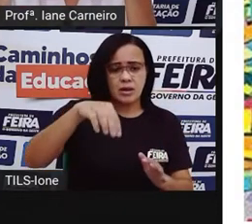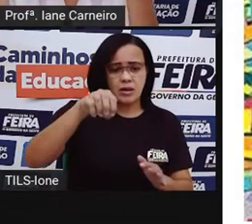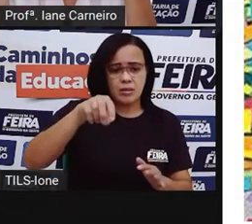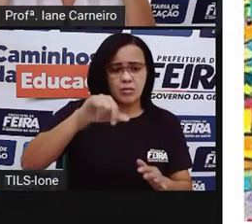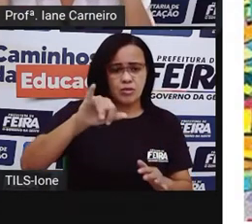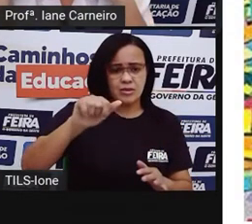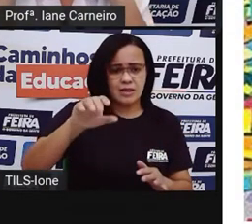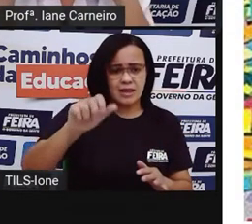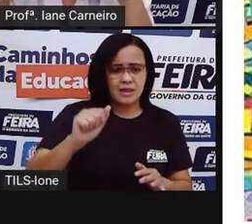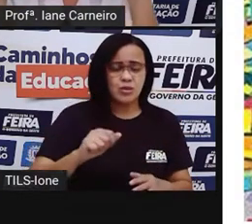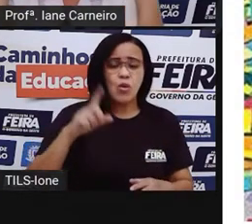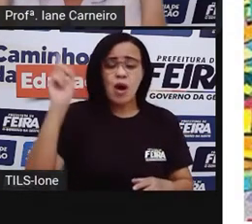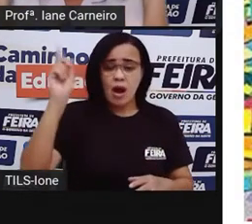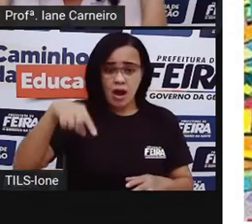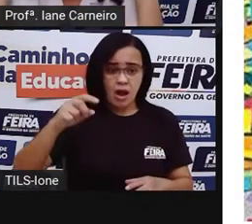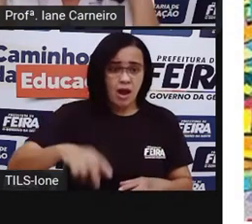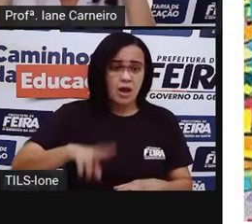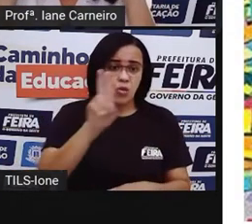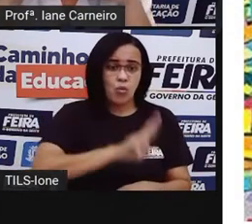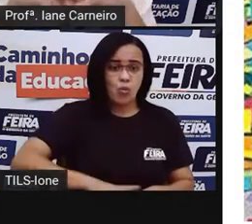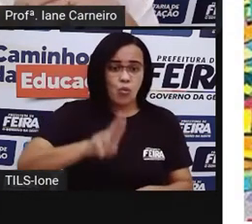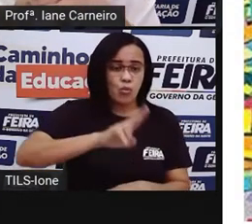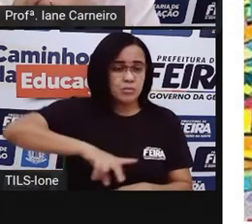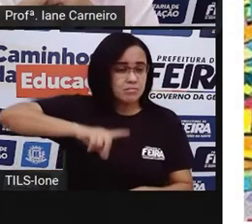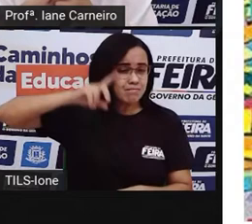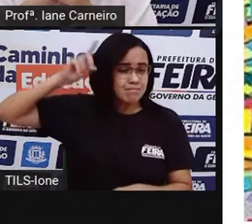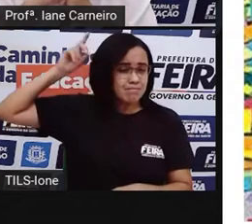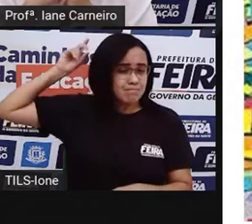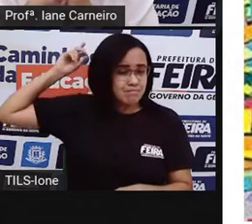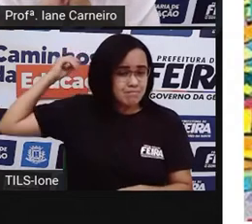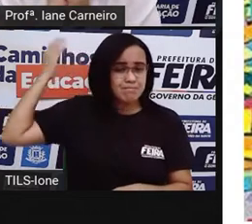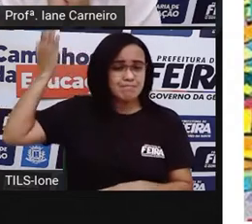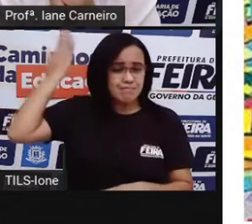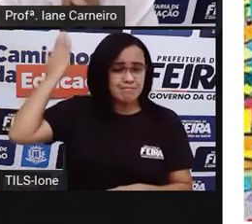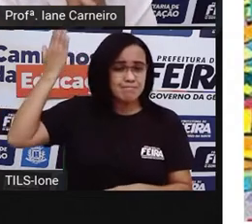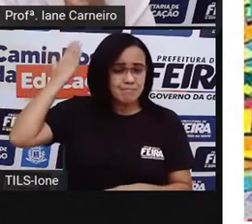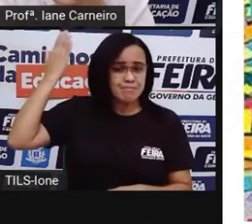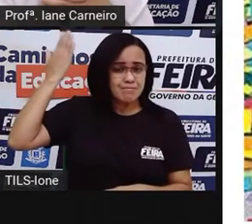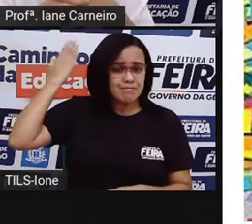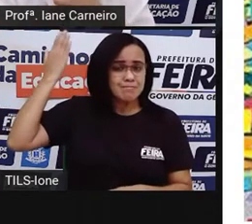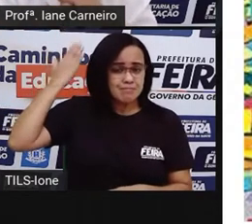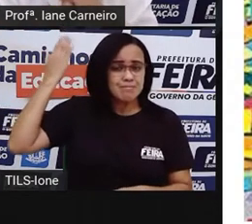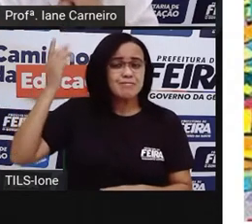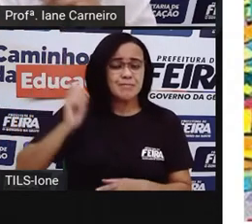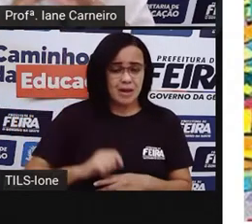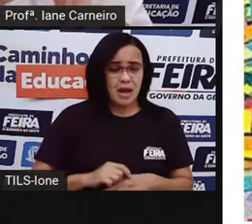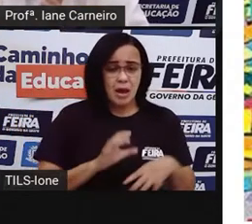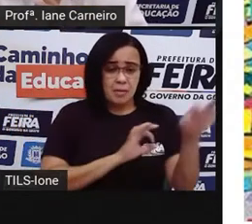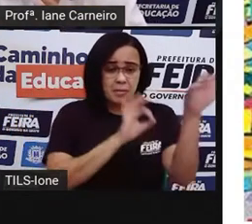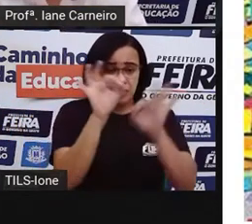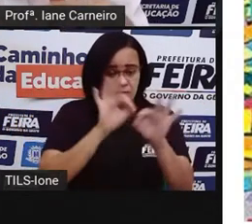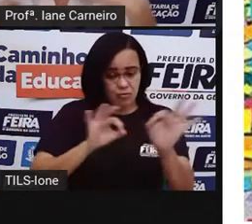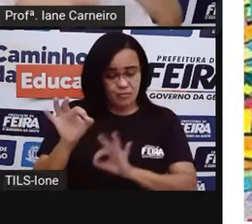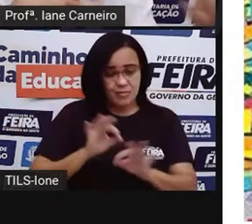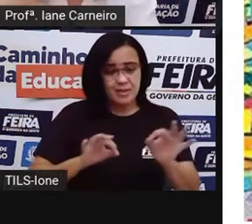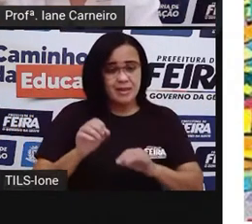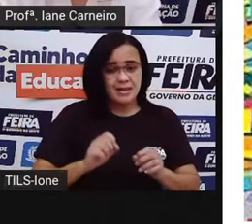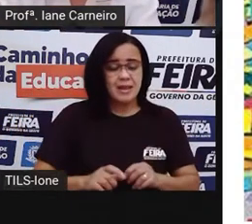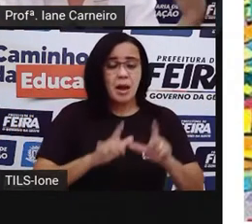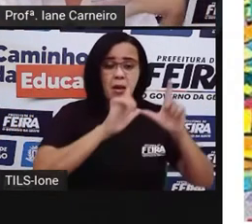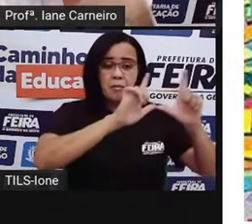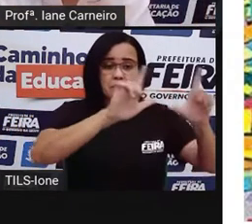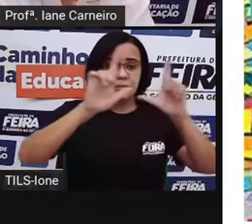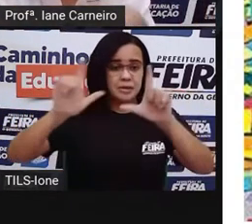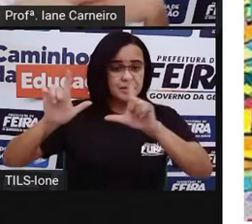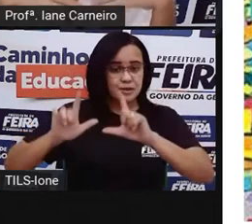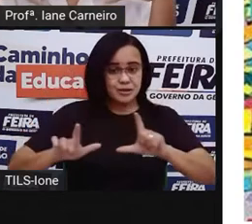a antiguidade, desde antigamente, né? E era utilizada para decorar pisos, né? O chão aí